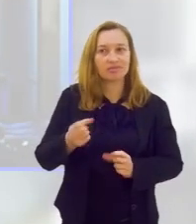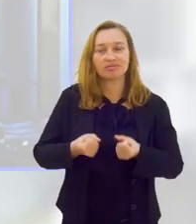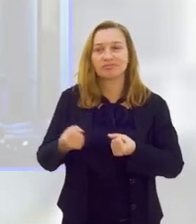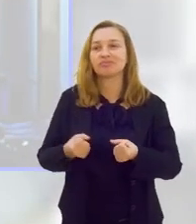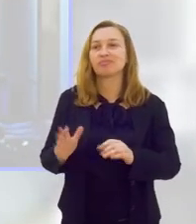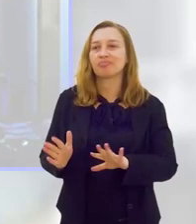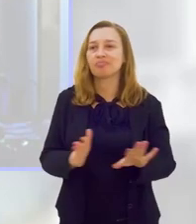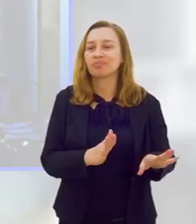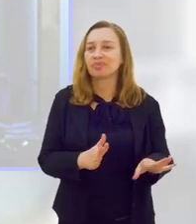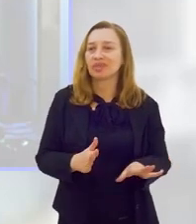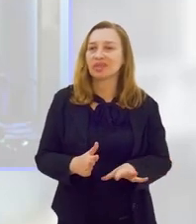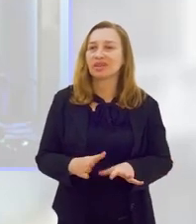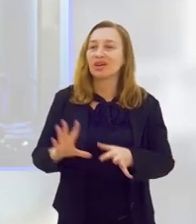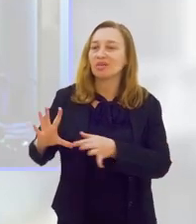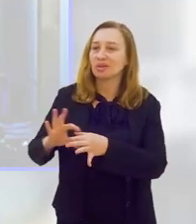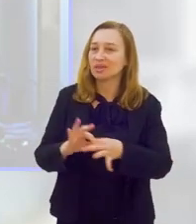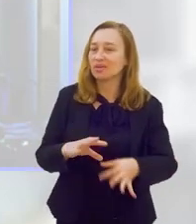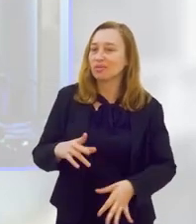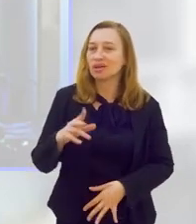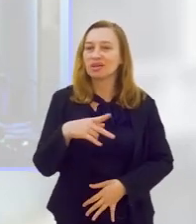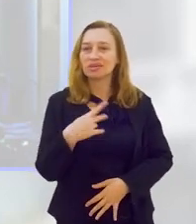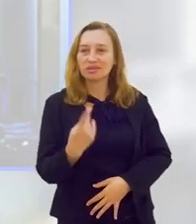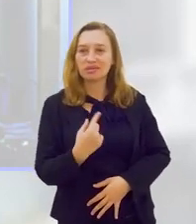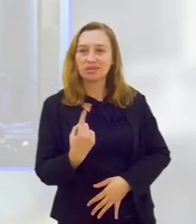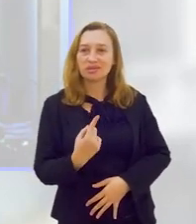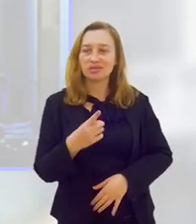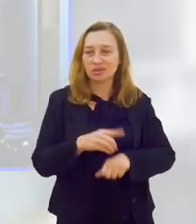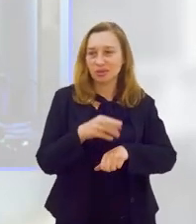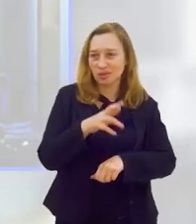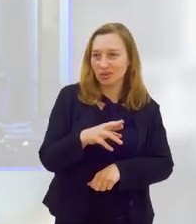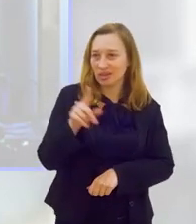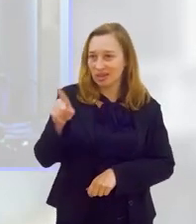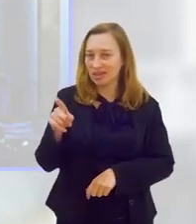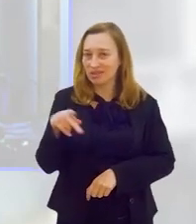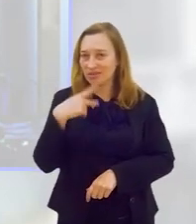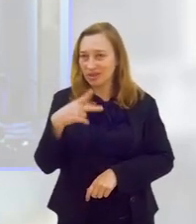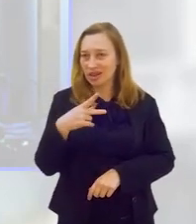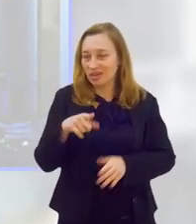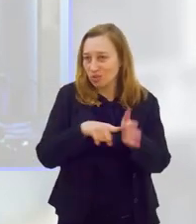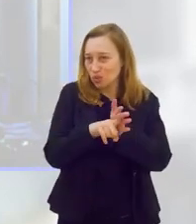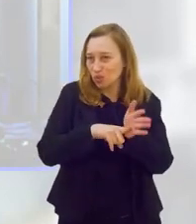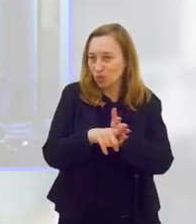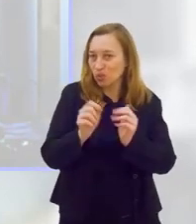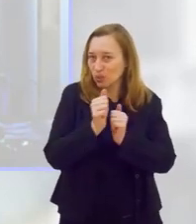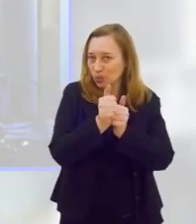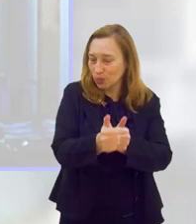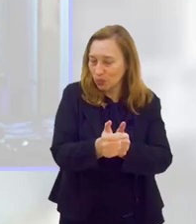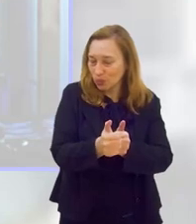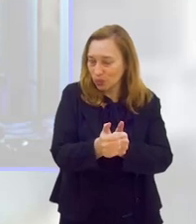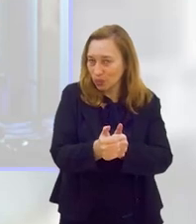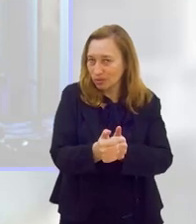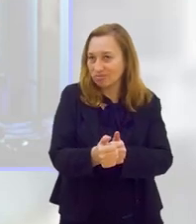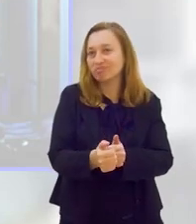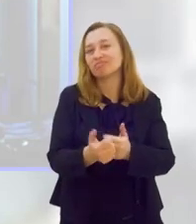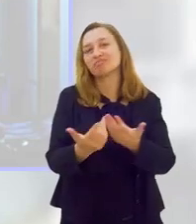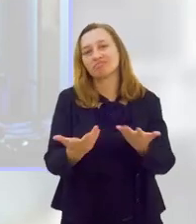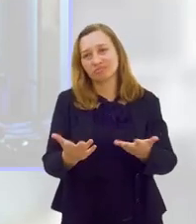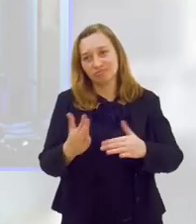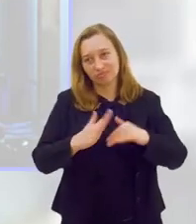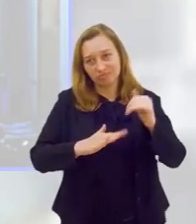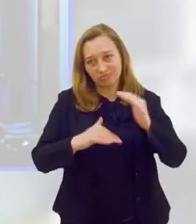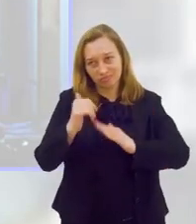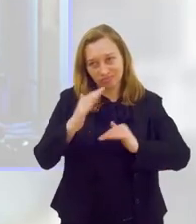Você vai completar para a gente, doutora, por favor, completa para a gente essa parte de exame e acompanhamento personalizado e, por favor,